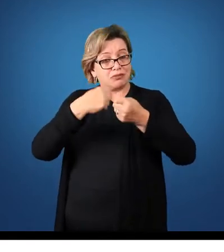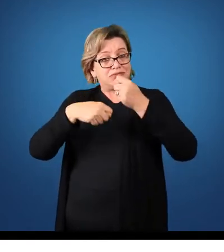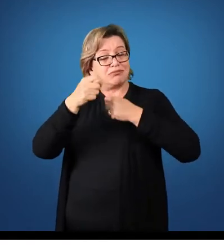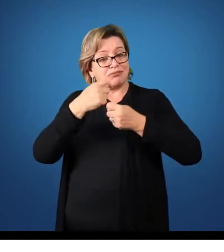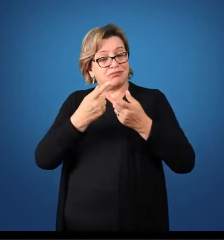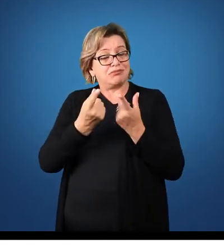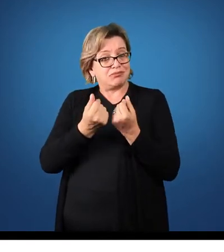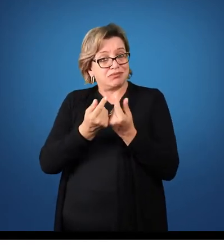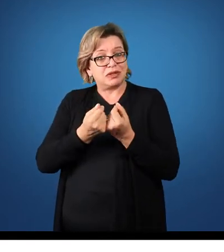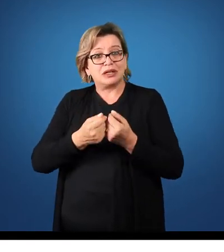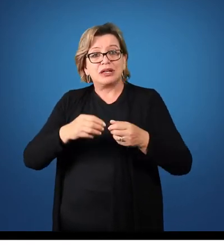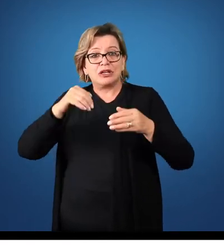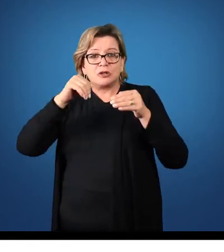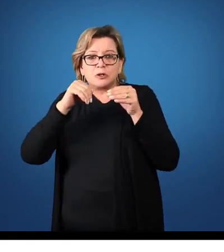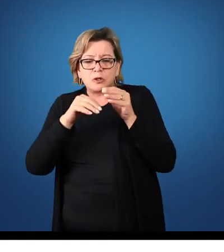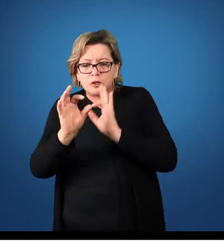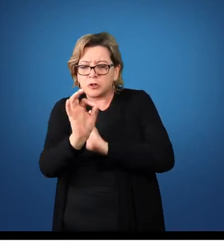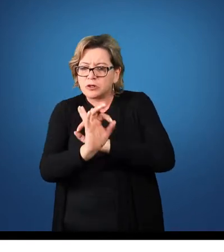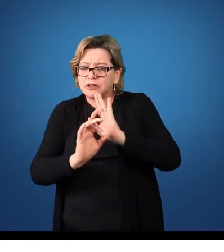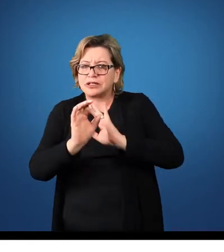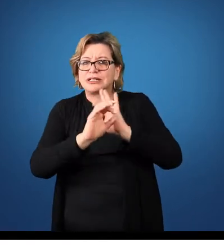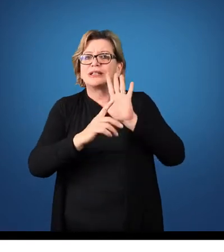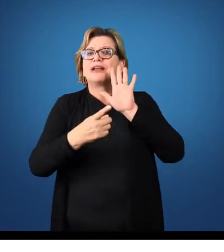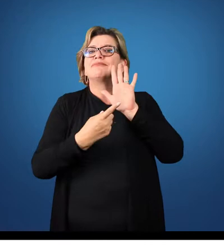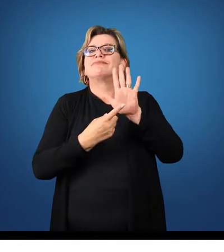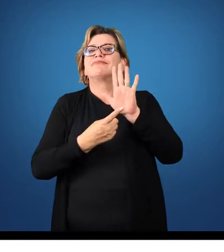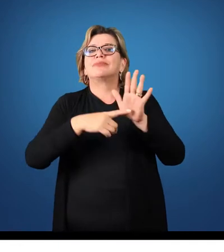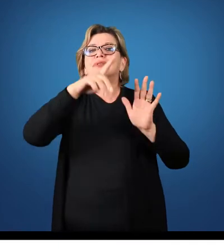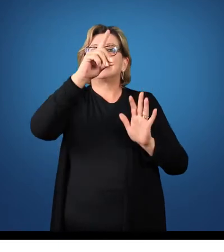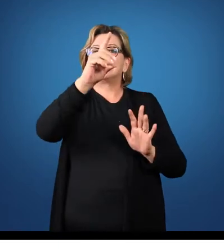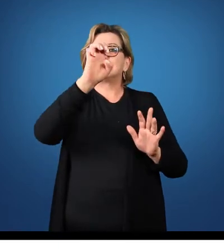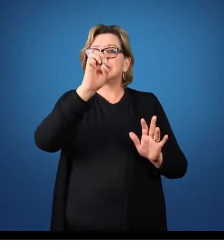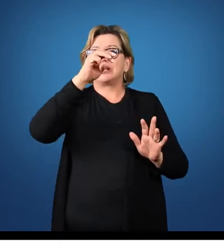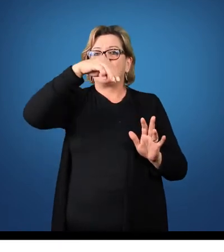alocá-la em alguns demonstrativos.